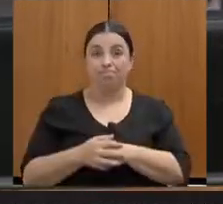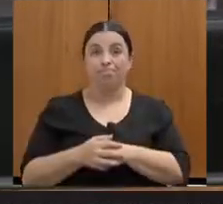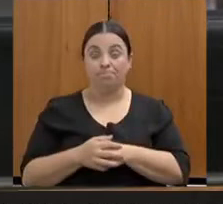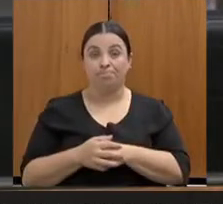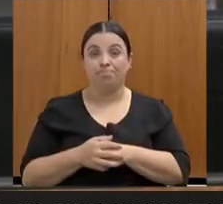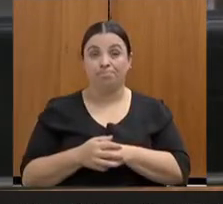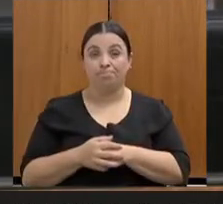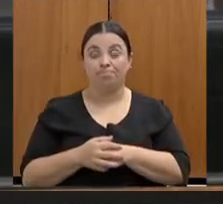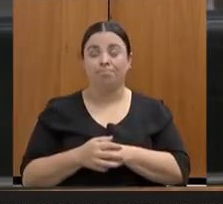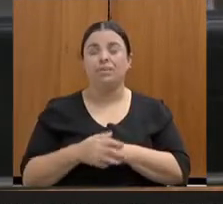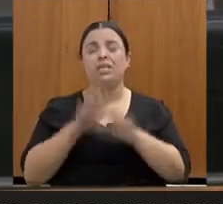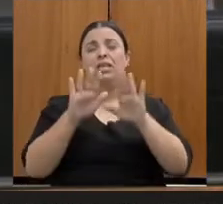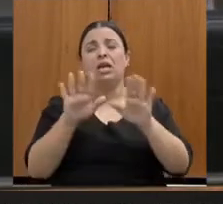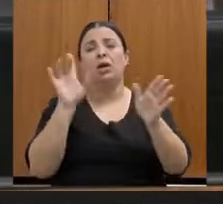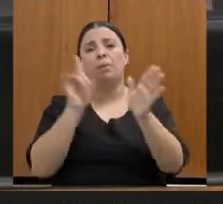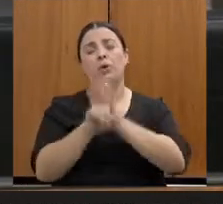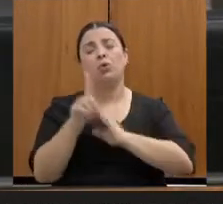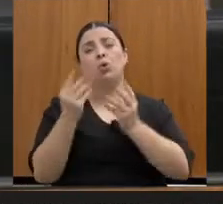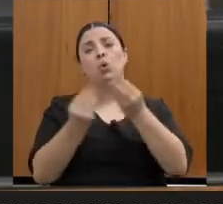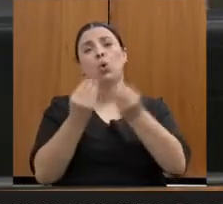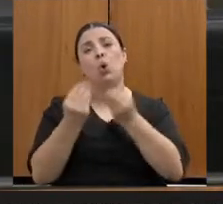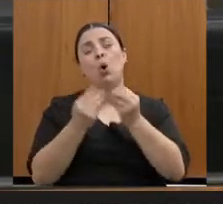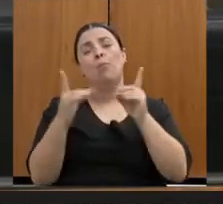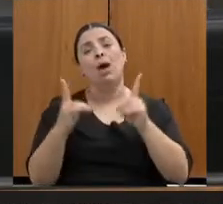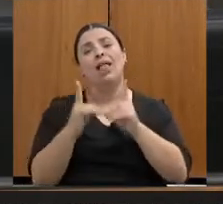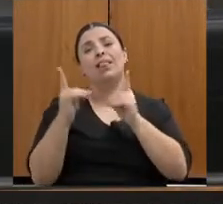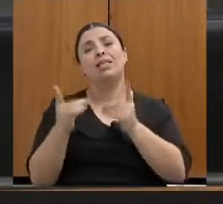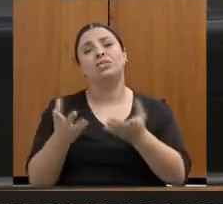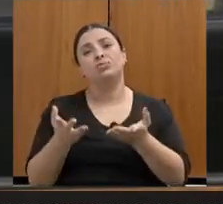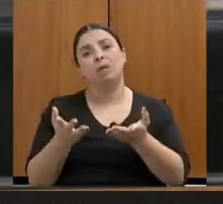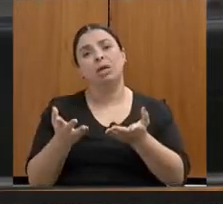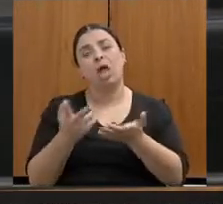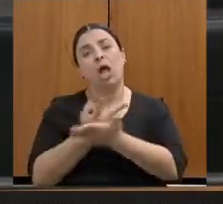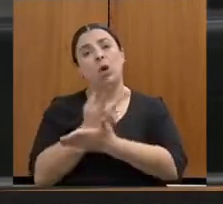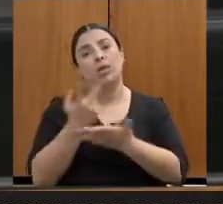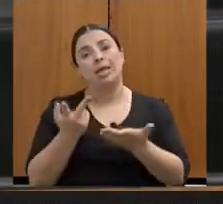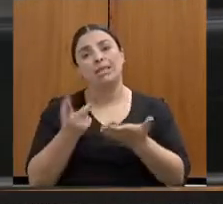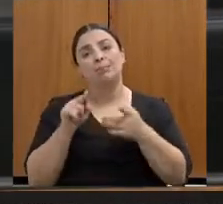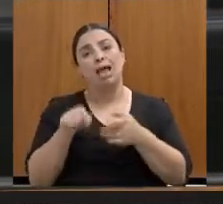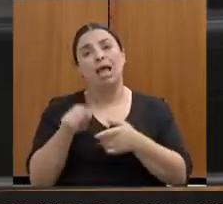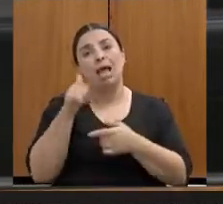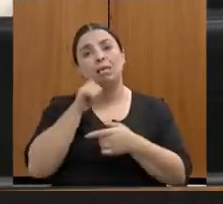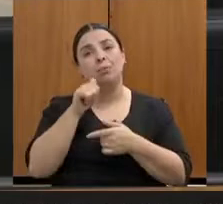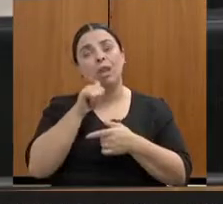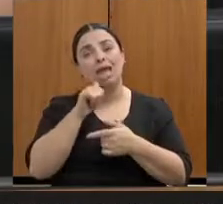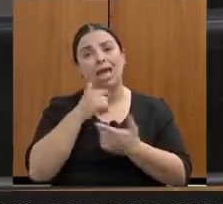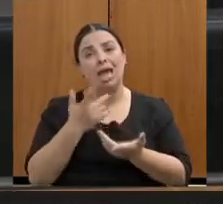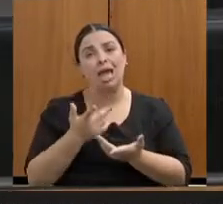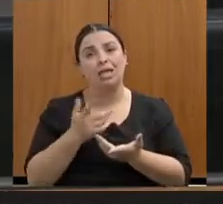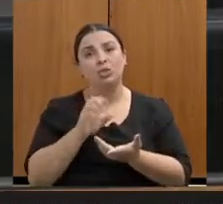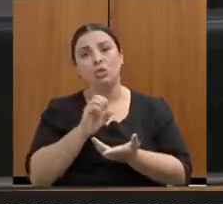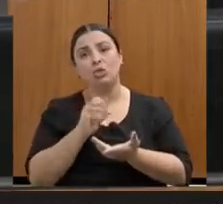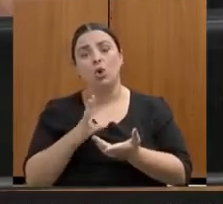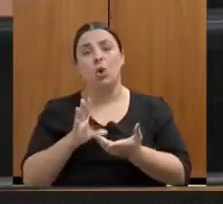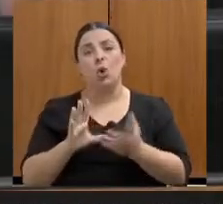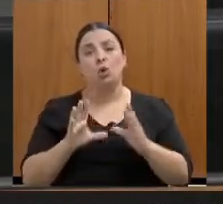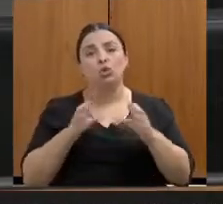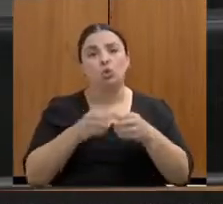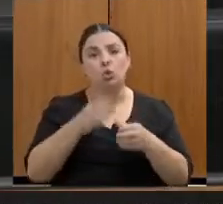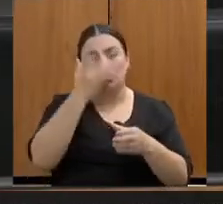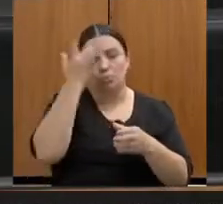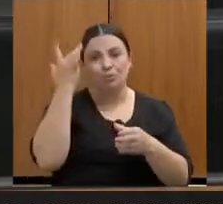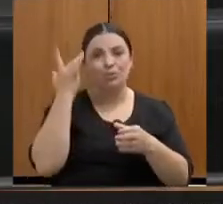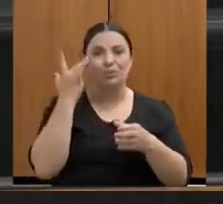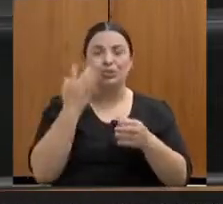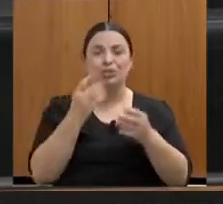Então, como que esses atendimentos são feitos para essas mulheres, essas equipes de escuta especializada, como